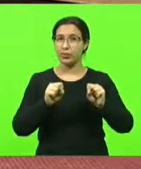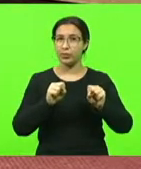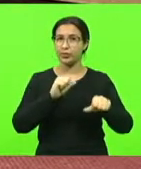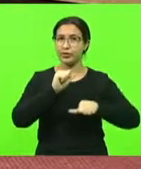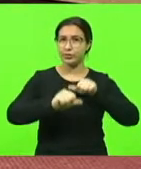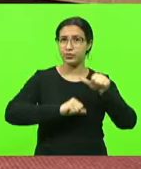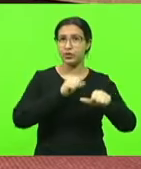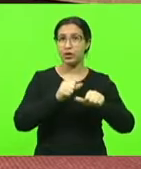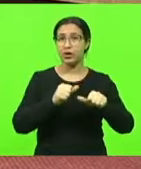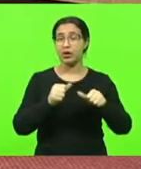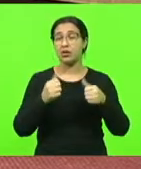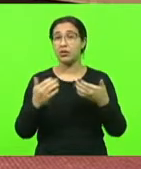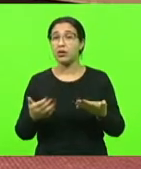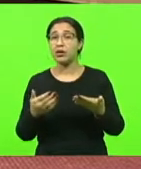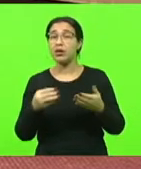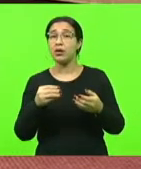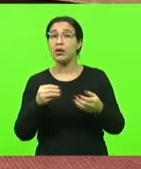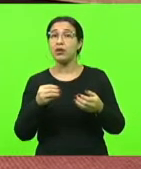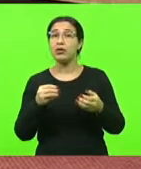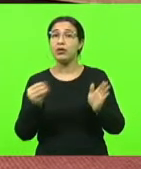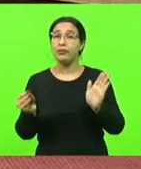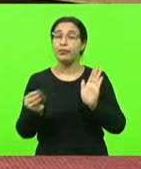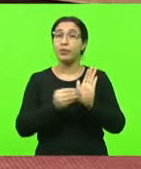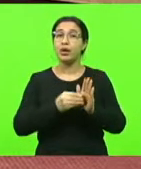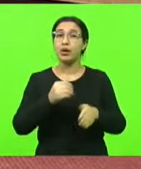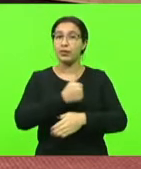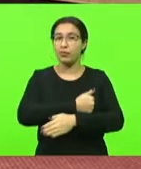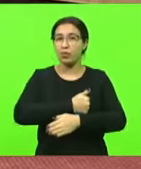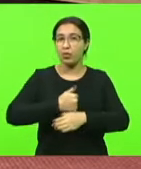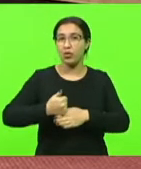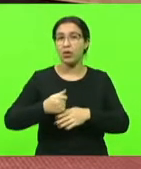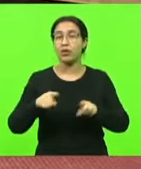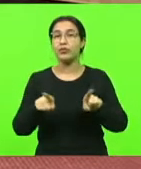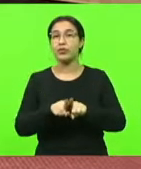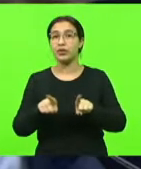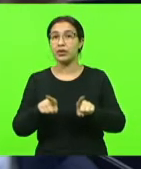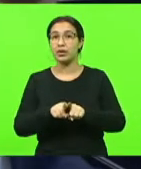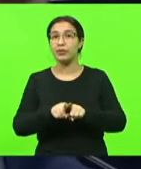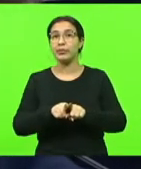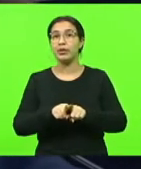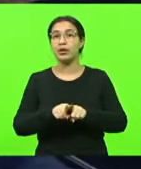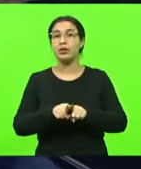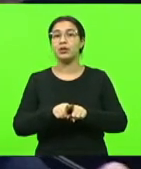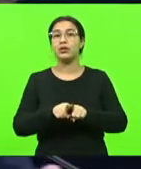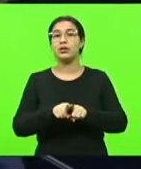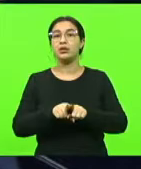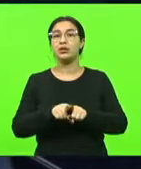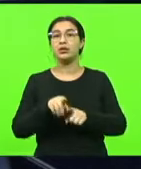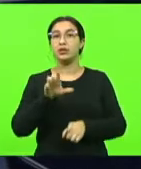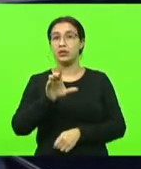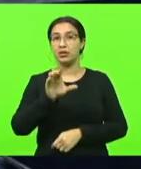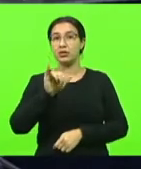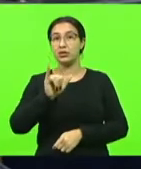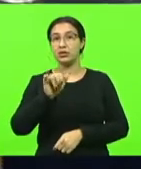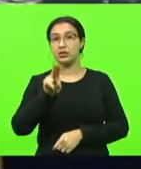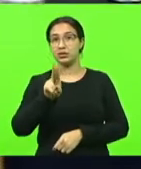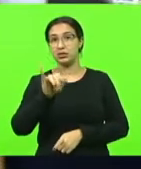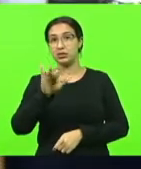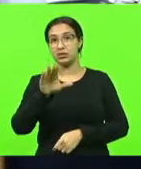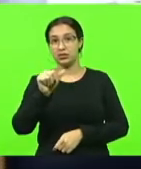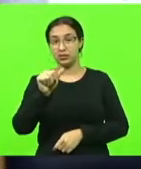novamente. Nós temos que começar a pensar até onde vai a nossa competência.